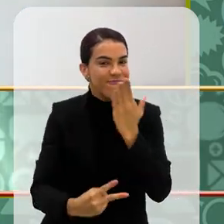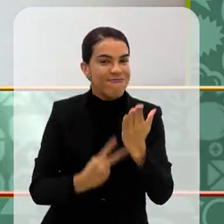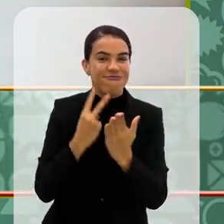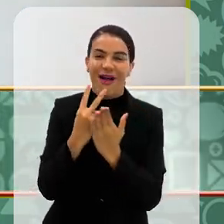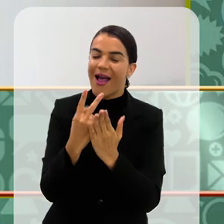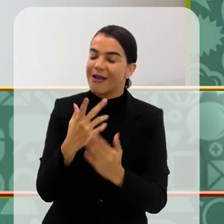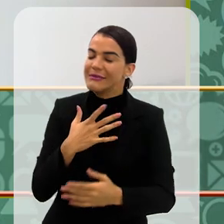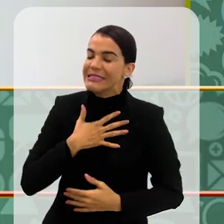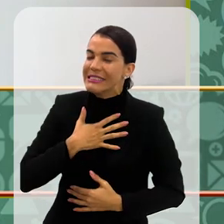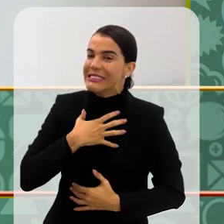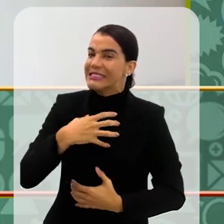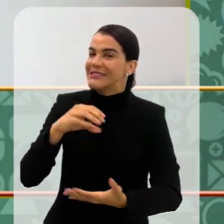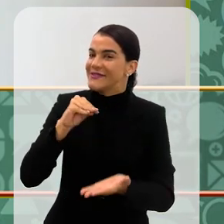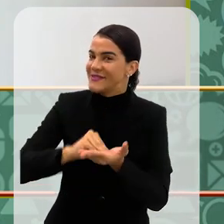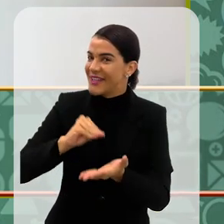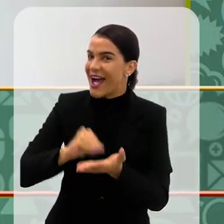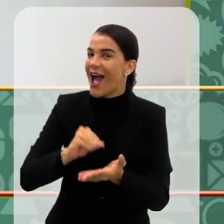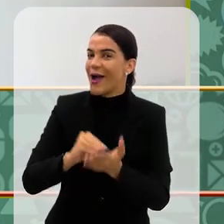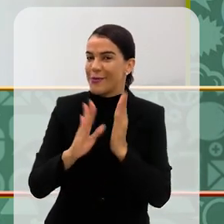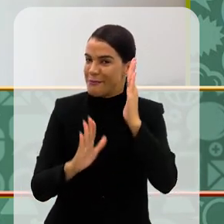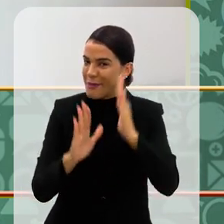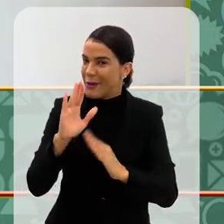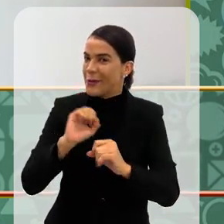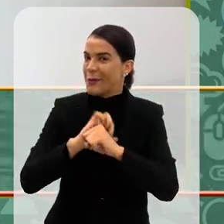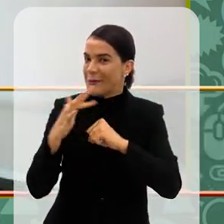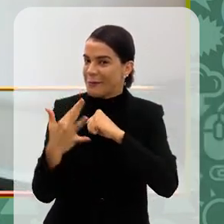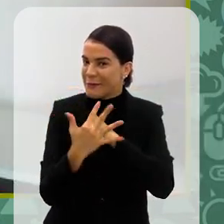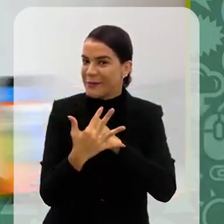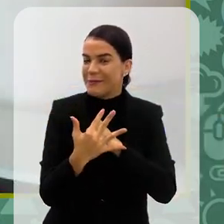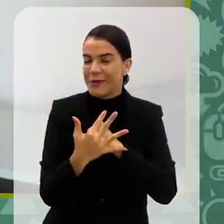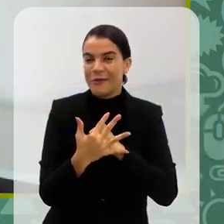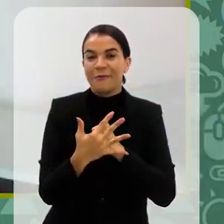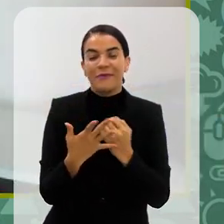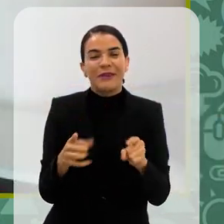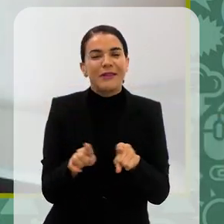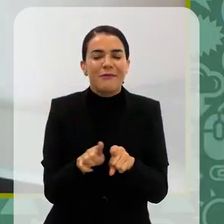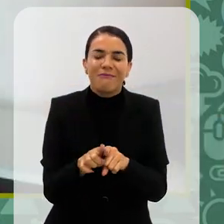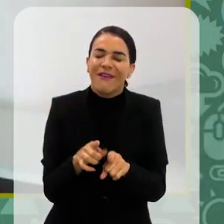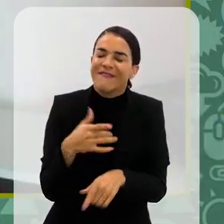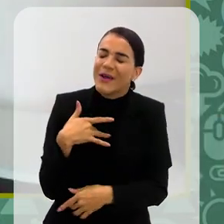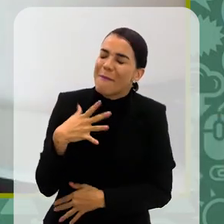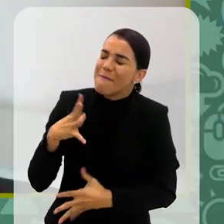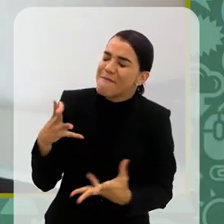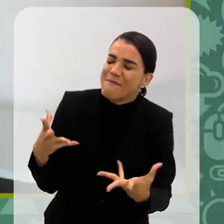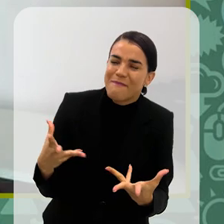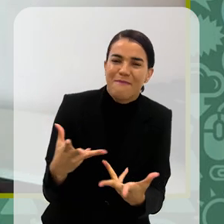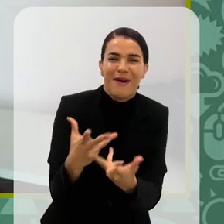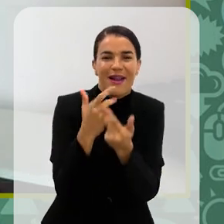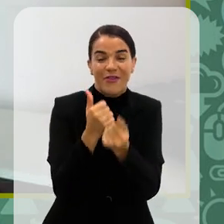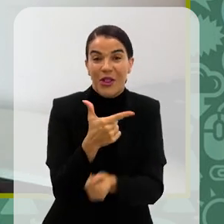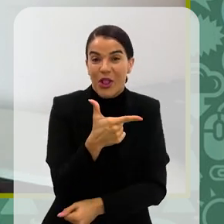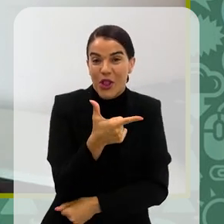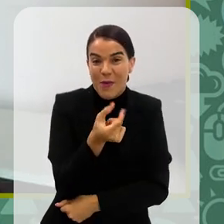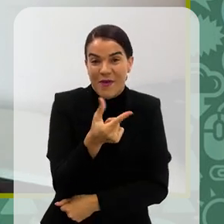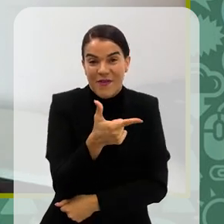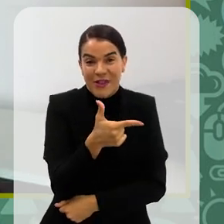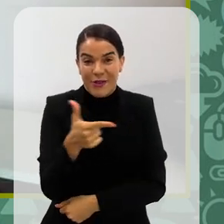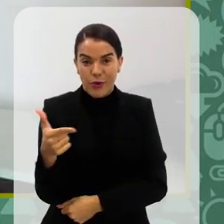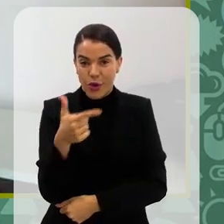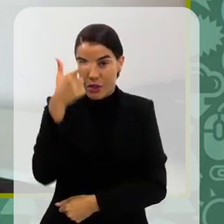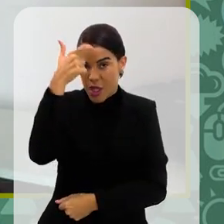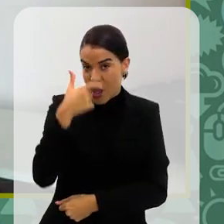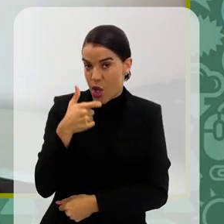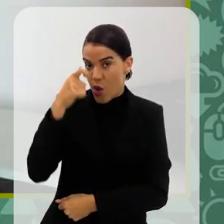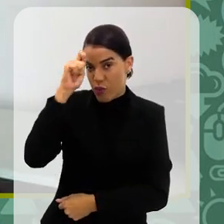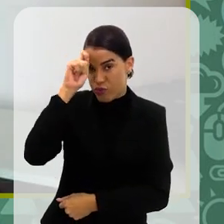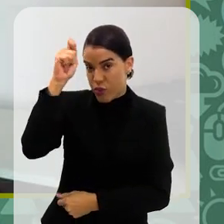uma coisa que eu senti muita falta durante esse período de pandemia. e foi muito gostoso poder voltar. Em 2022, eu